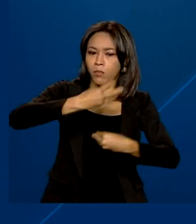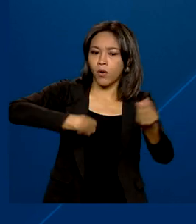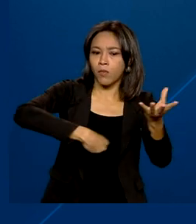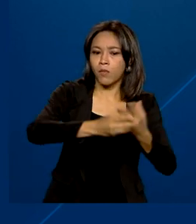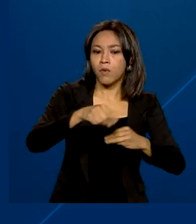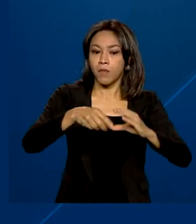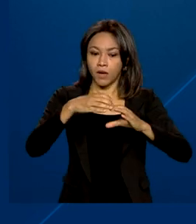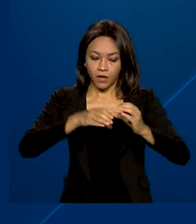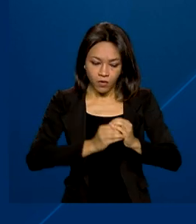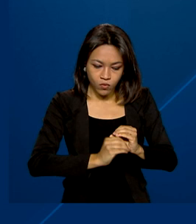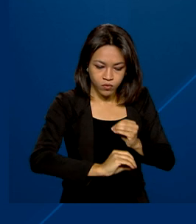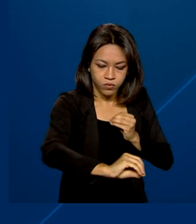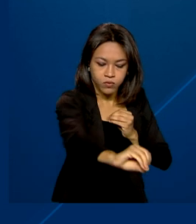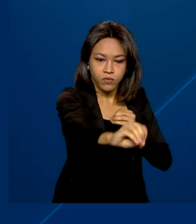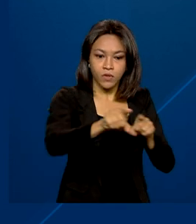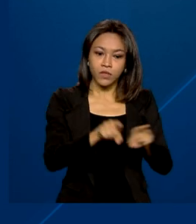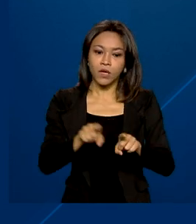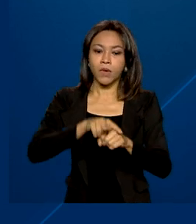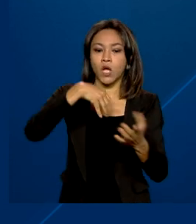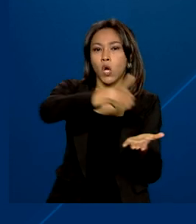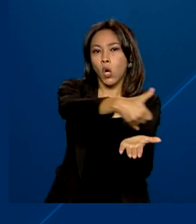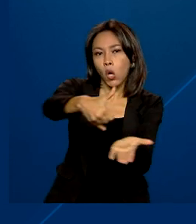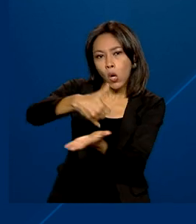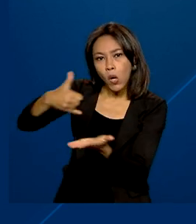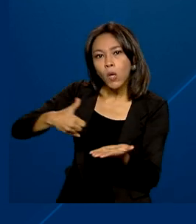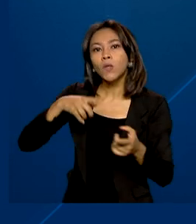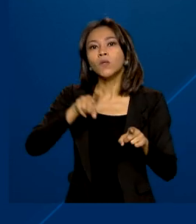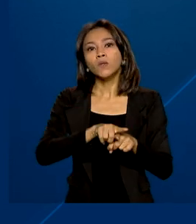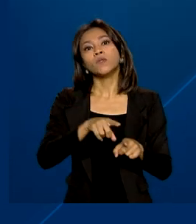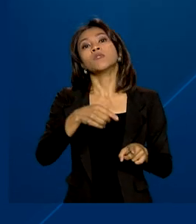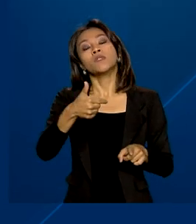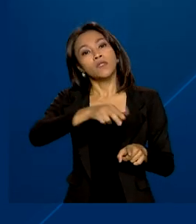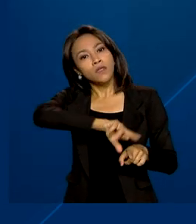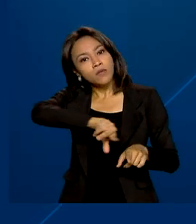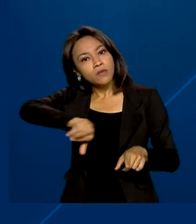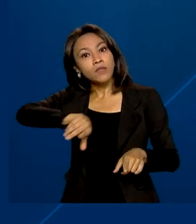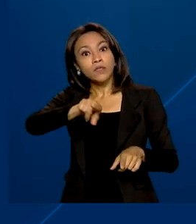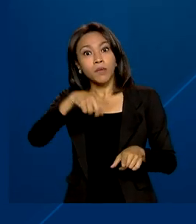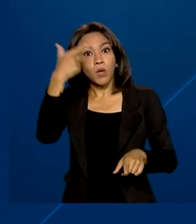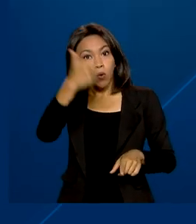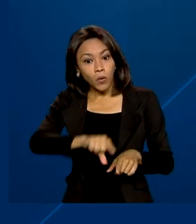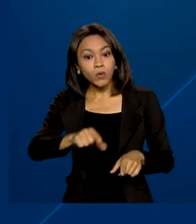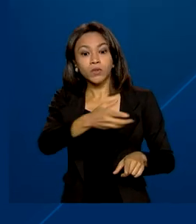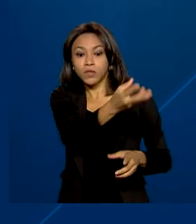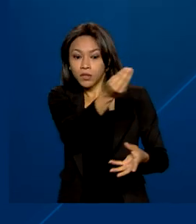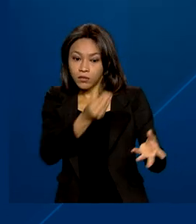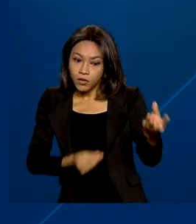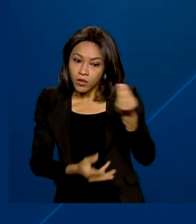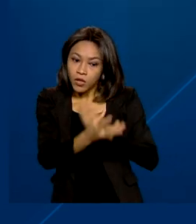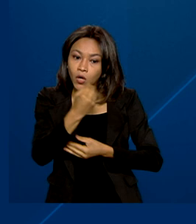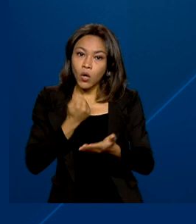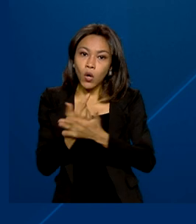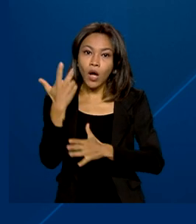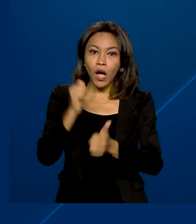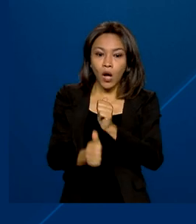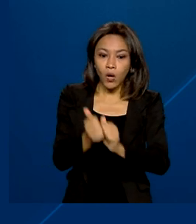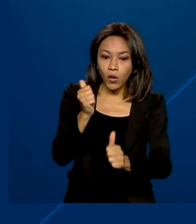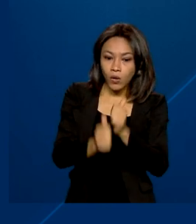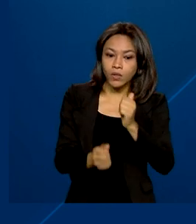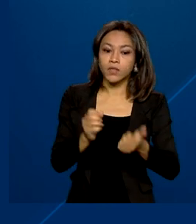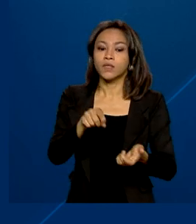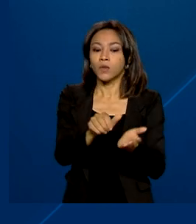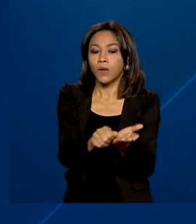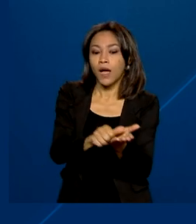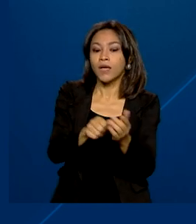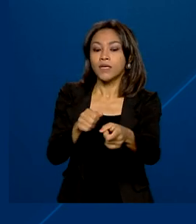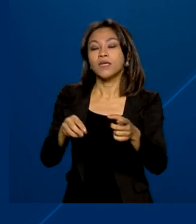canalizações e gorduras e óleos vegetais. Entre os itens importados pelo Brasil estão arroz com casca e